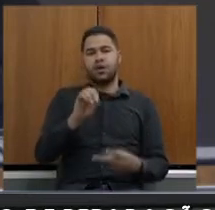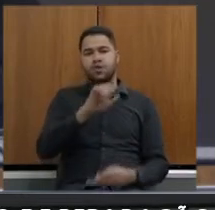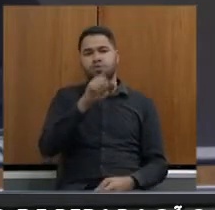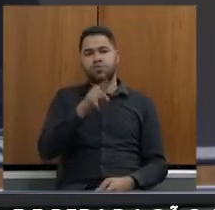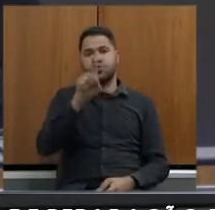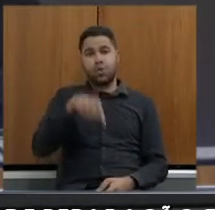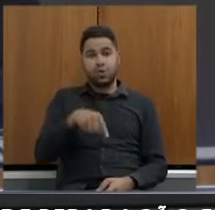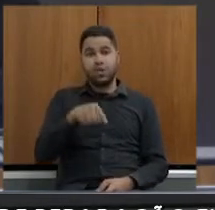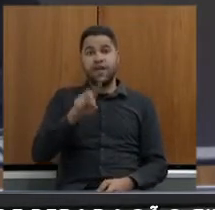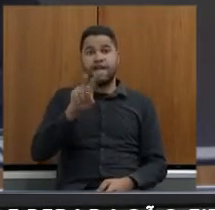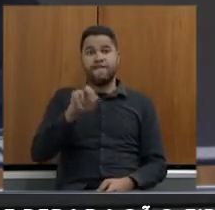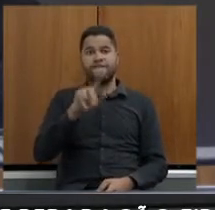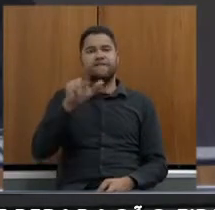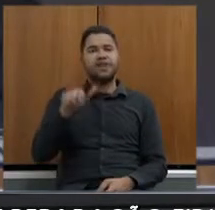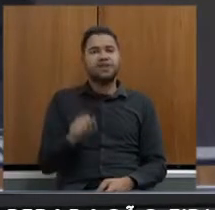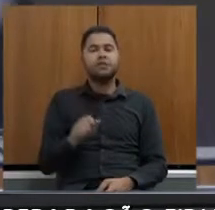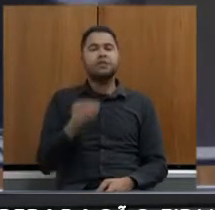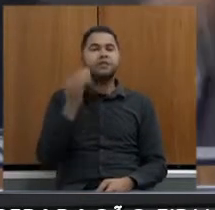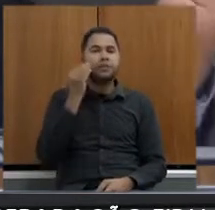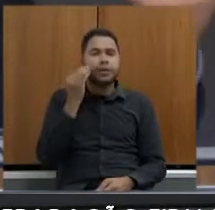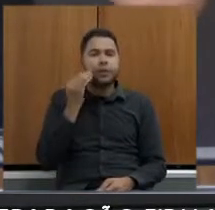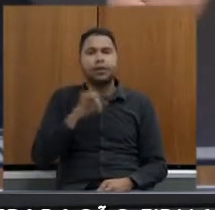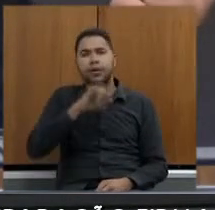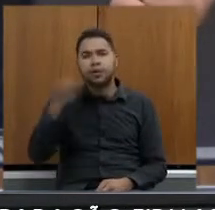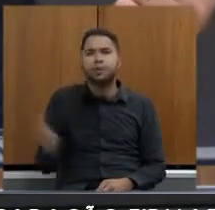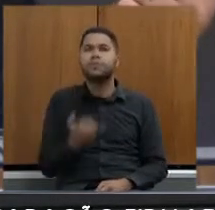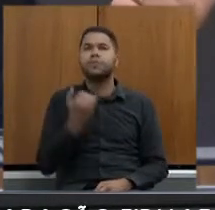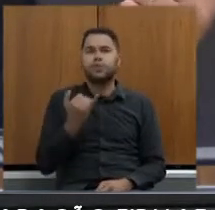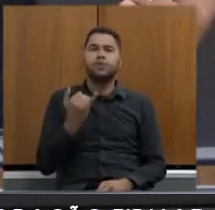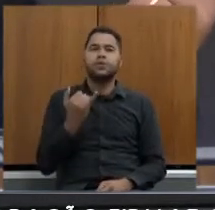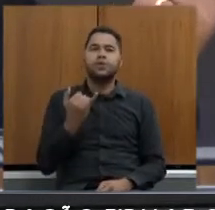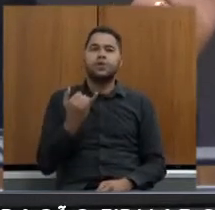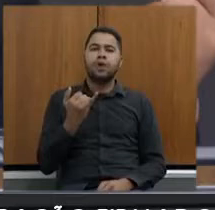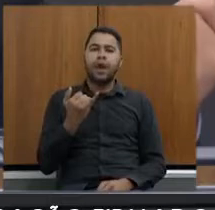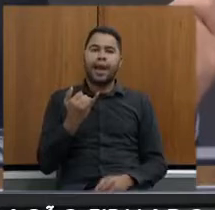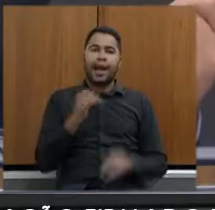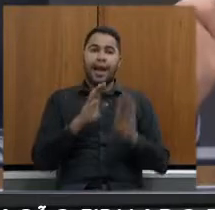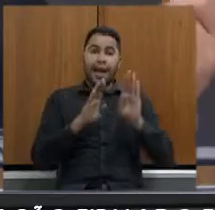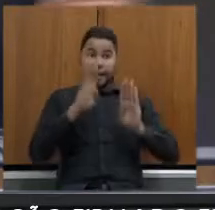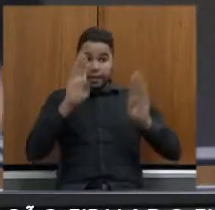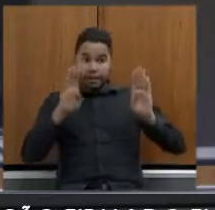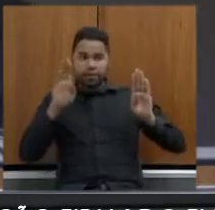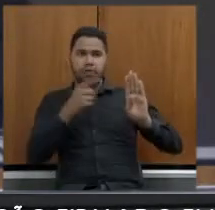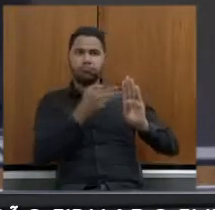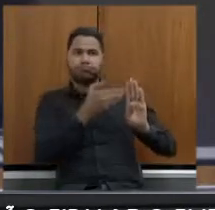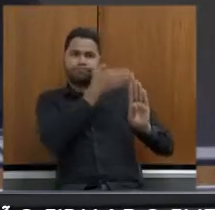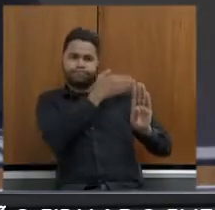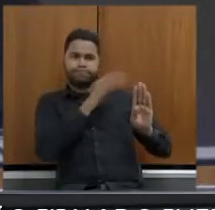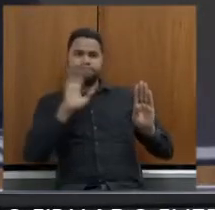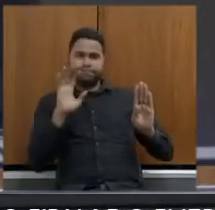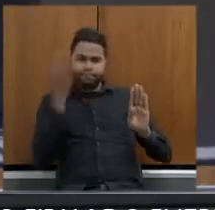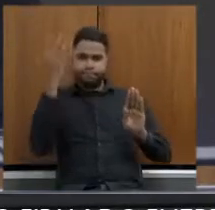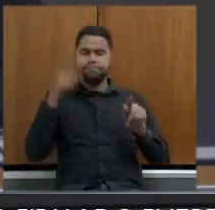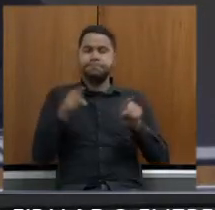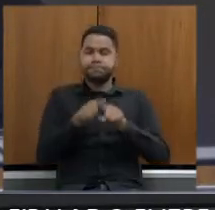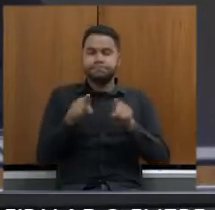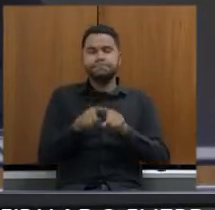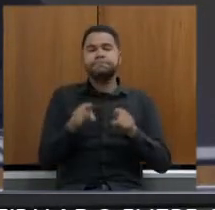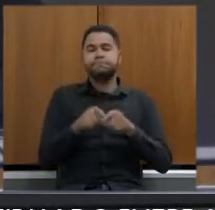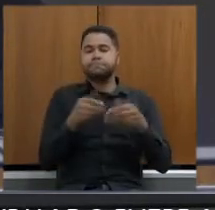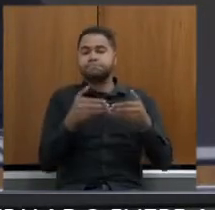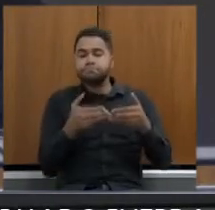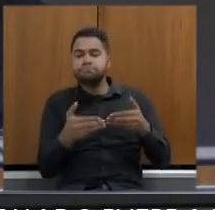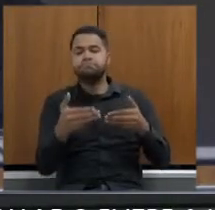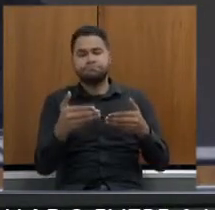um trabalho muito importante no sentido de tentar aproveitar a listação que já foi realizada então nas próximas